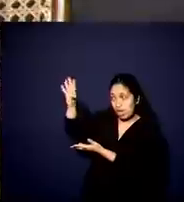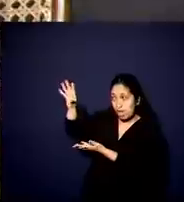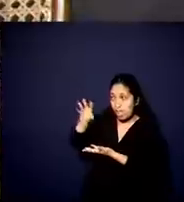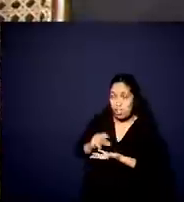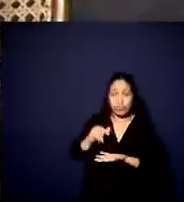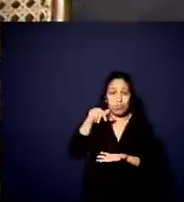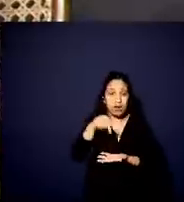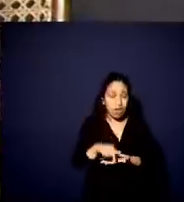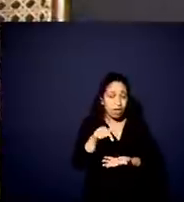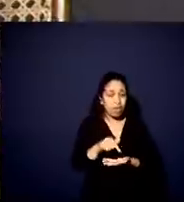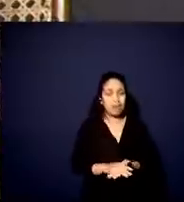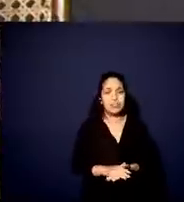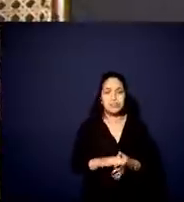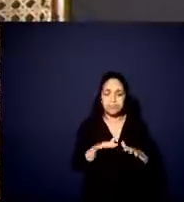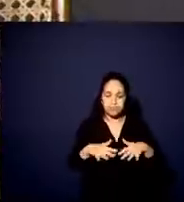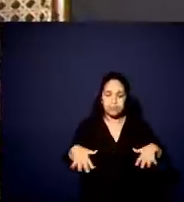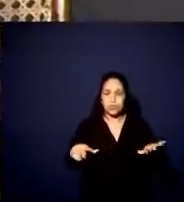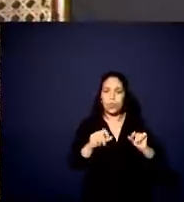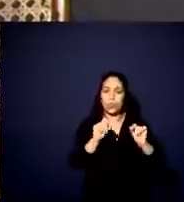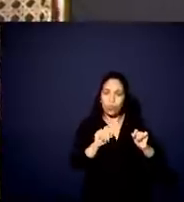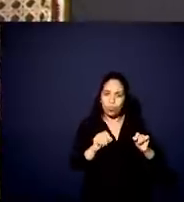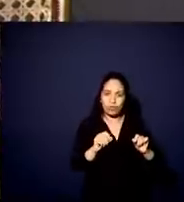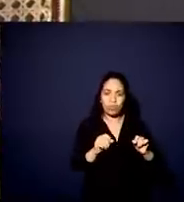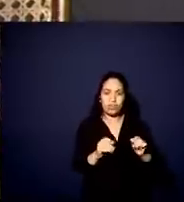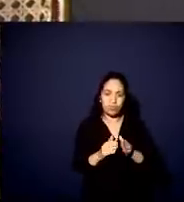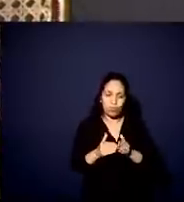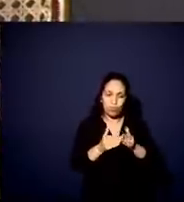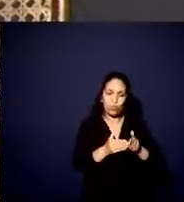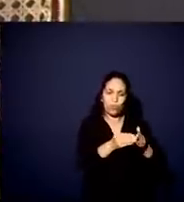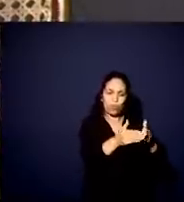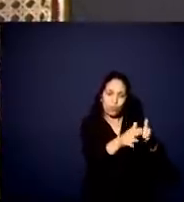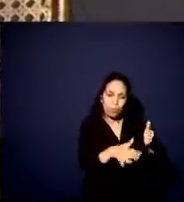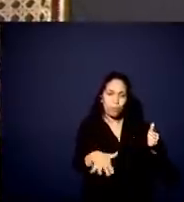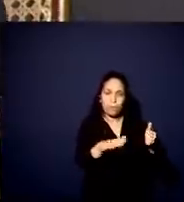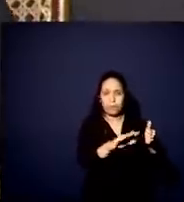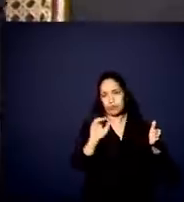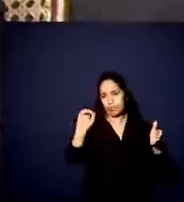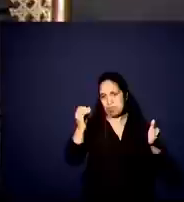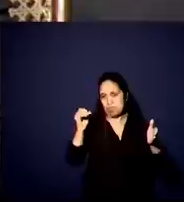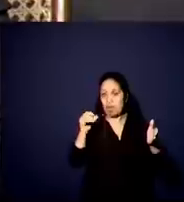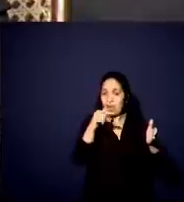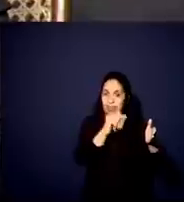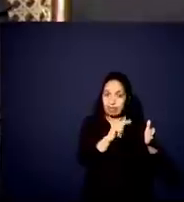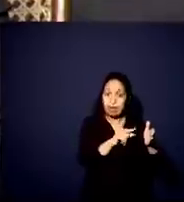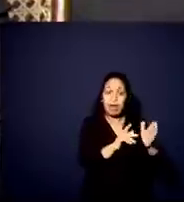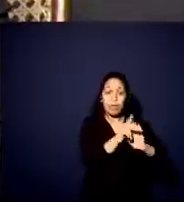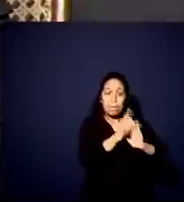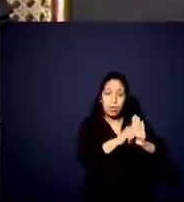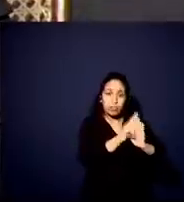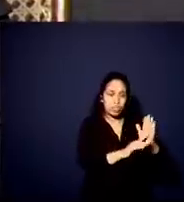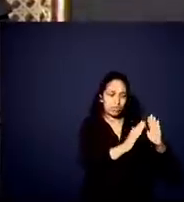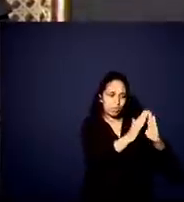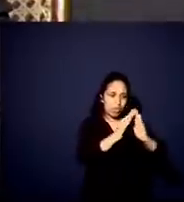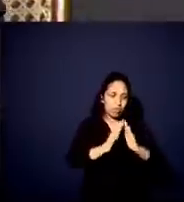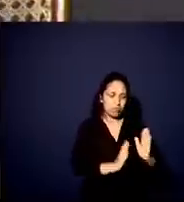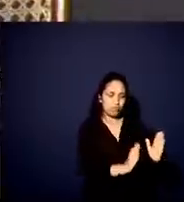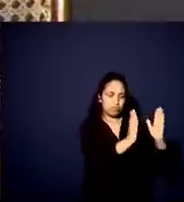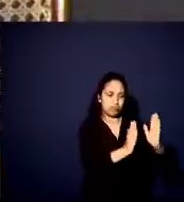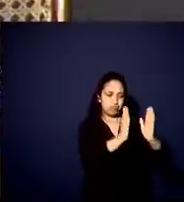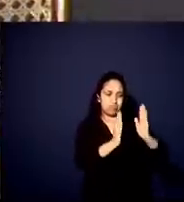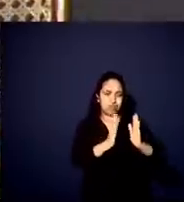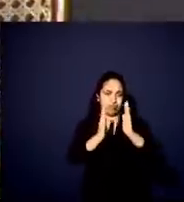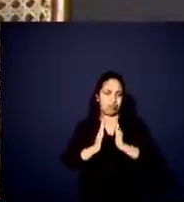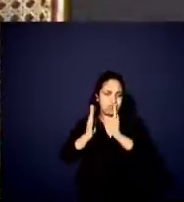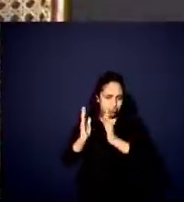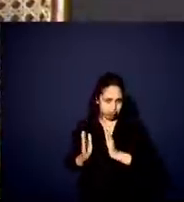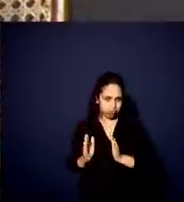todo o espaço onde ele acontece é o antigo Porto de Porto Alegre, que está num projeto imobiliário bilionário, que nós estamos terminando a modelagem para fazer a concessão neste